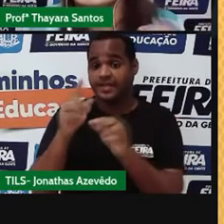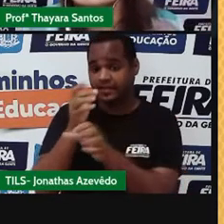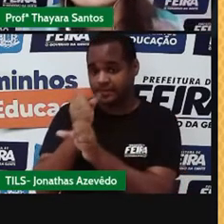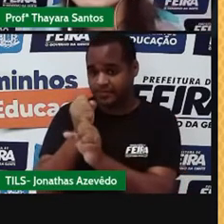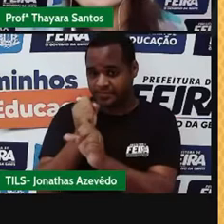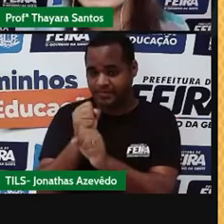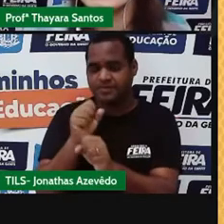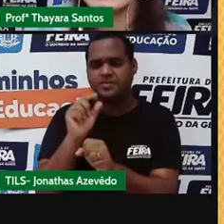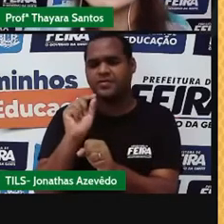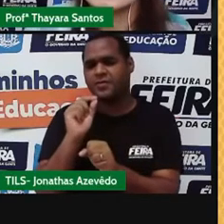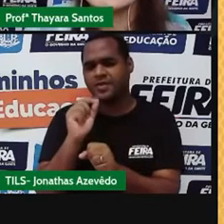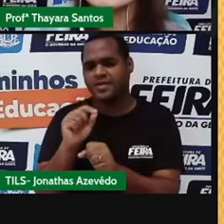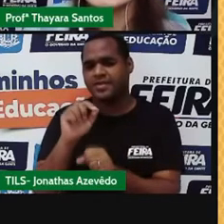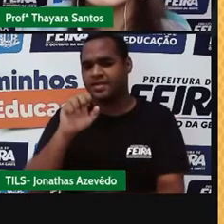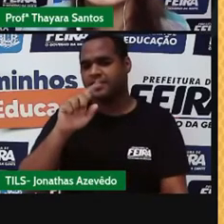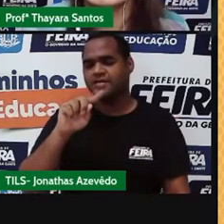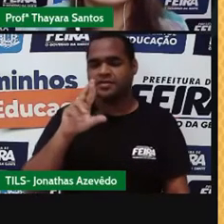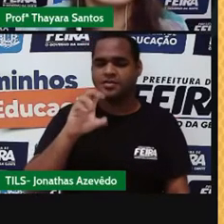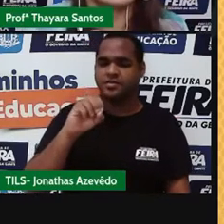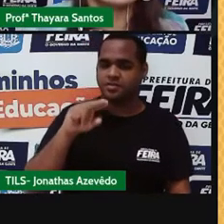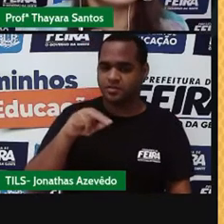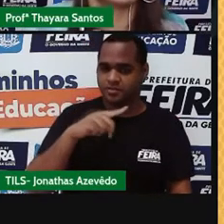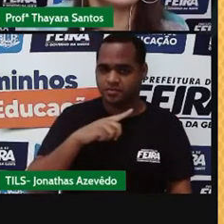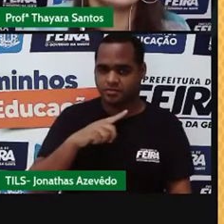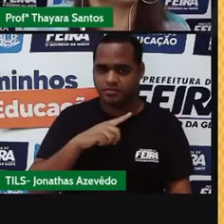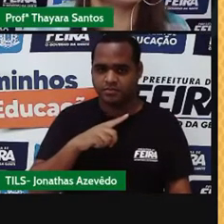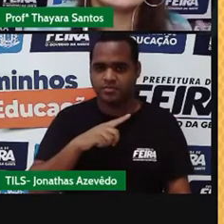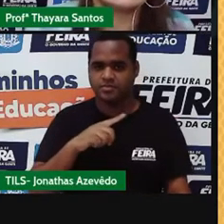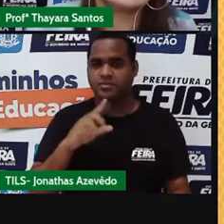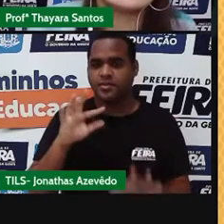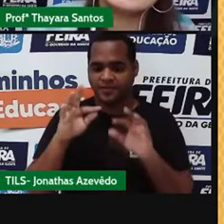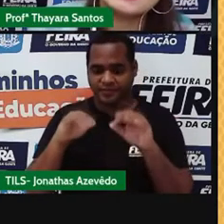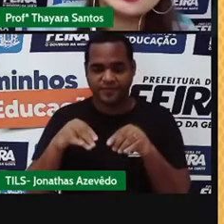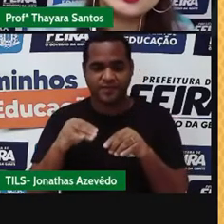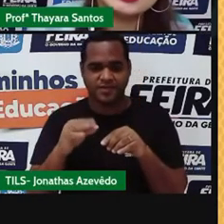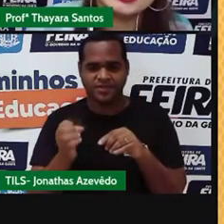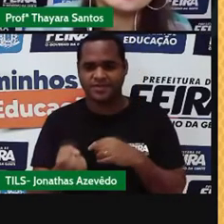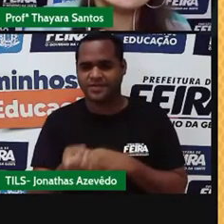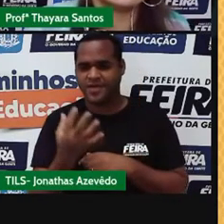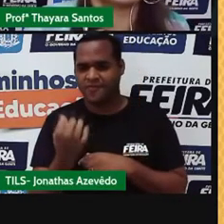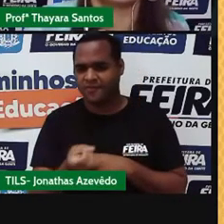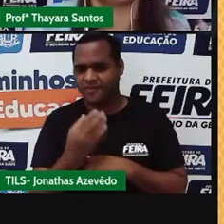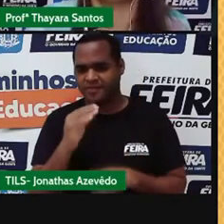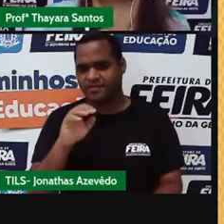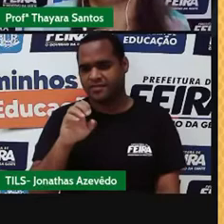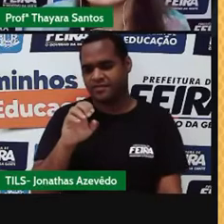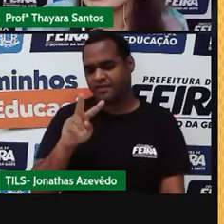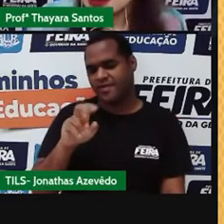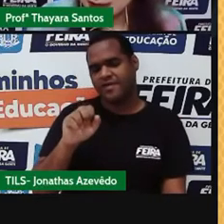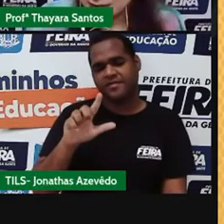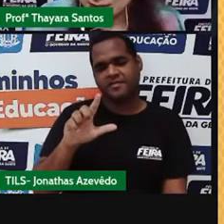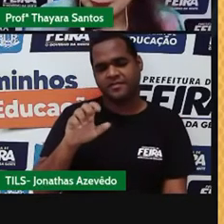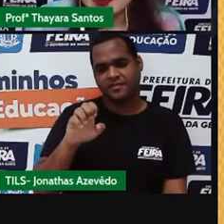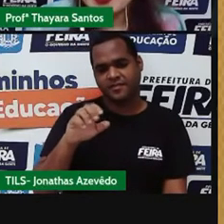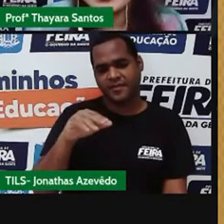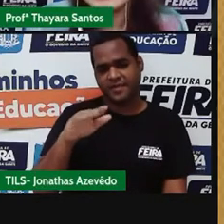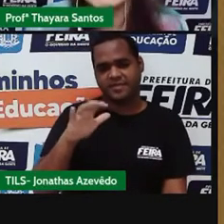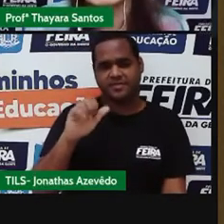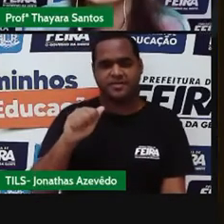de elétrons que eles apresentam na última camada eletrônica, que a gente chama de camada de valência.